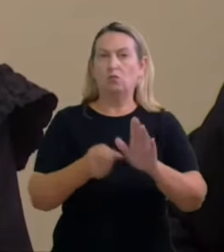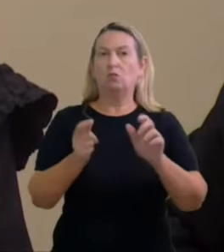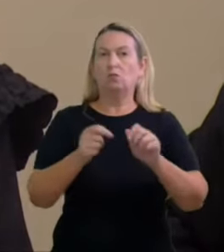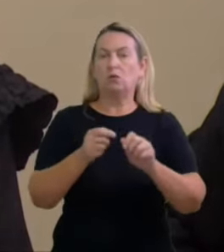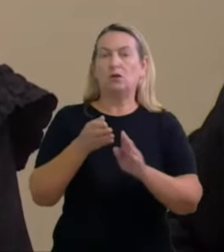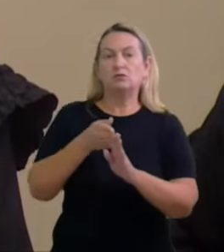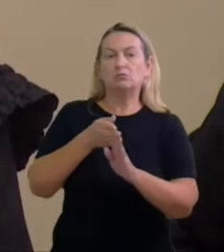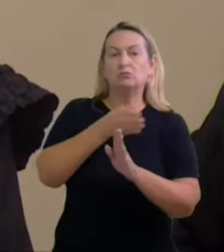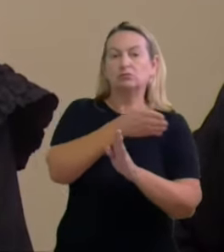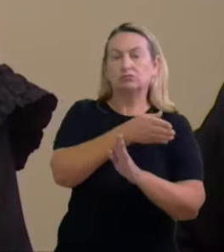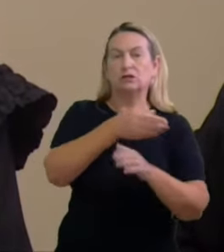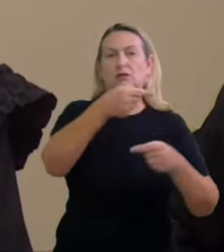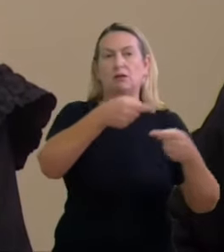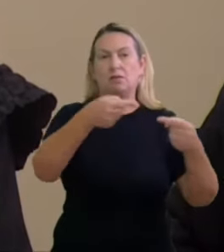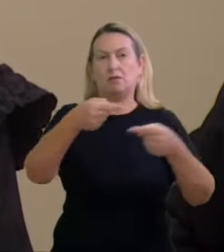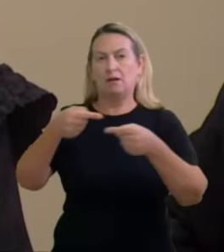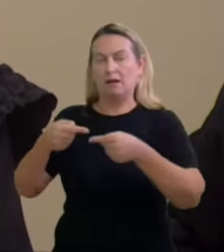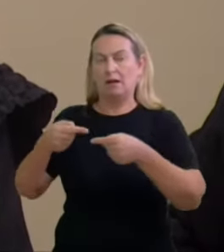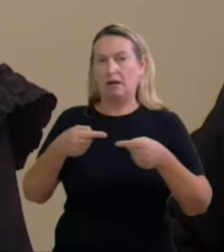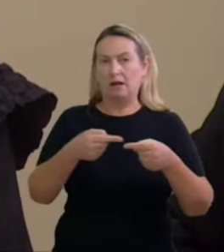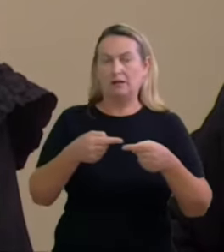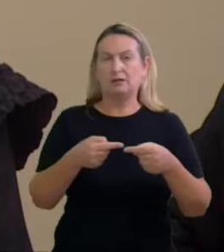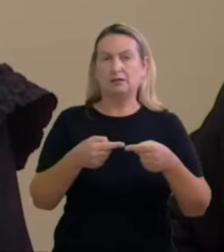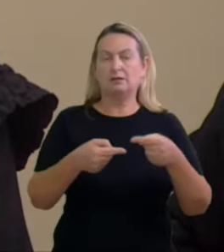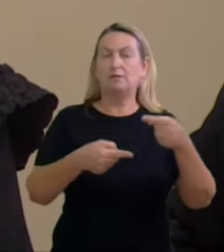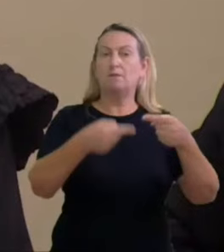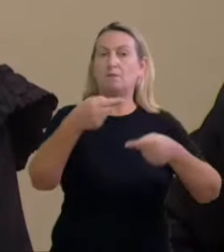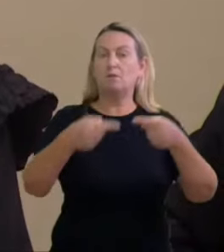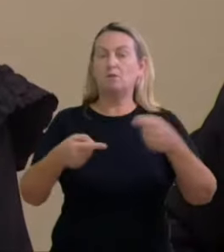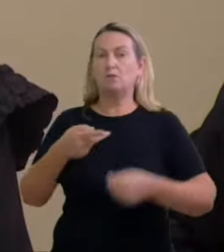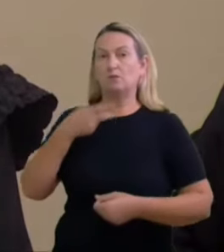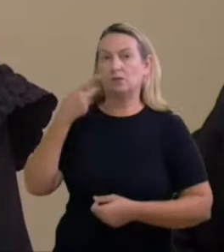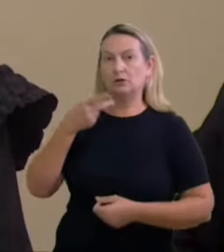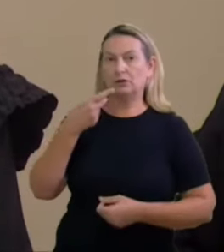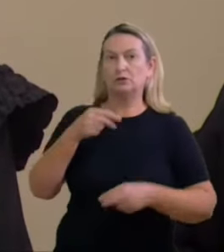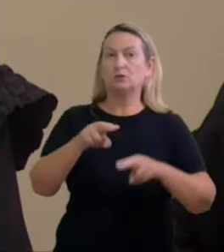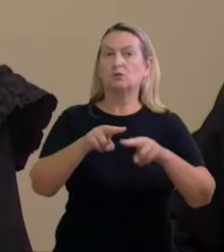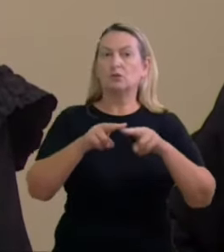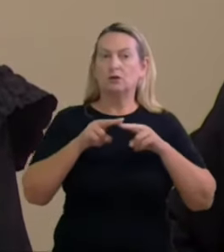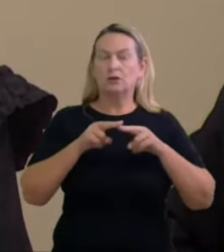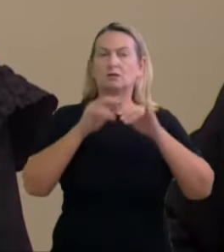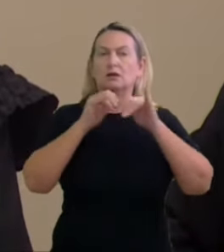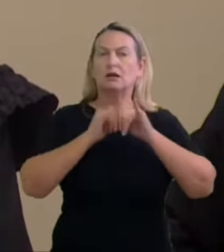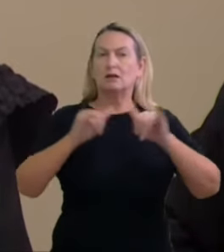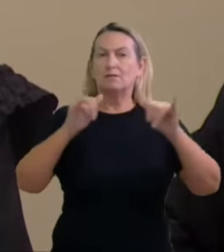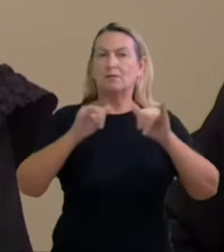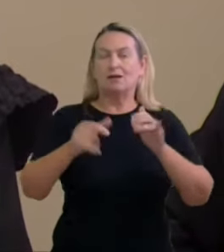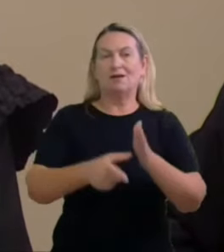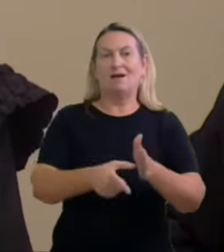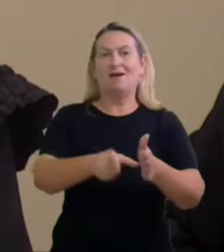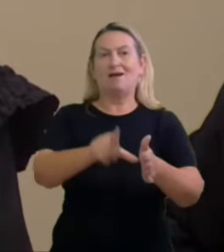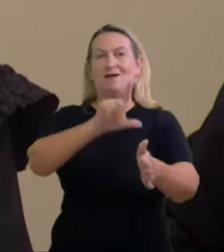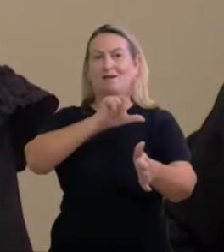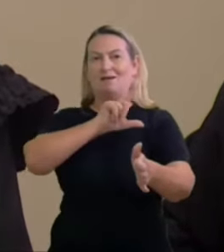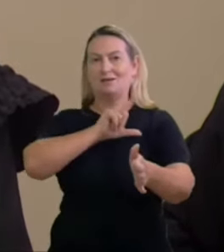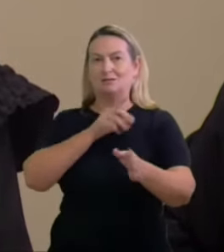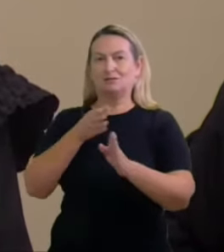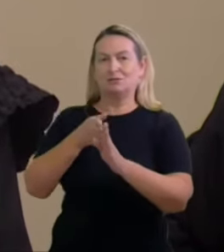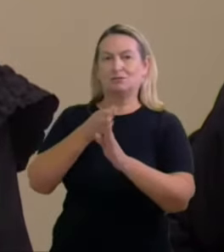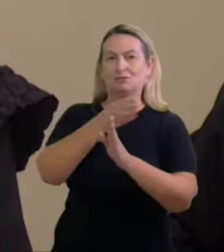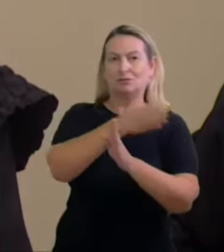debates políticos é nítida assim a opção pela antecipação dos atos de campanha eleitoral já que os atos de